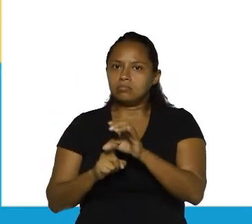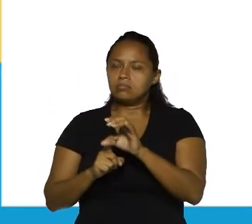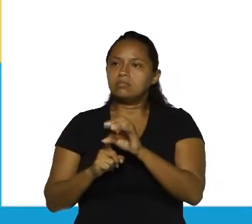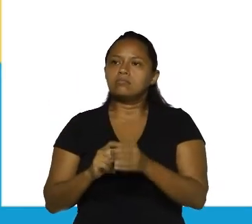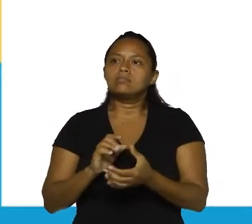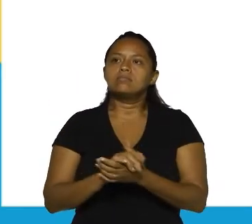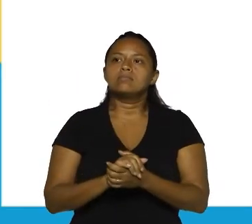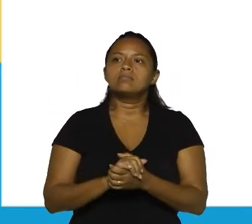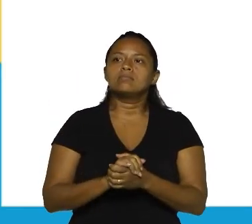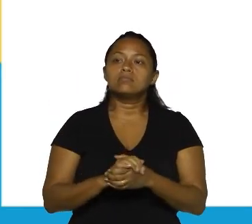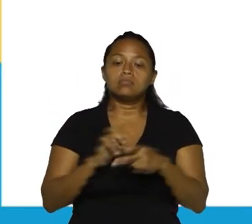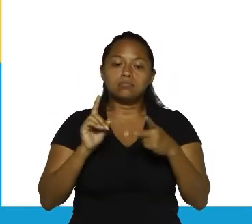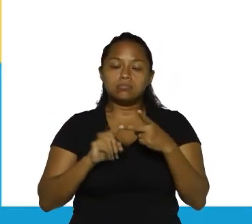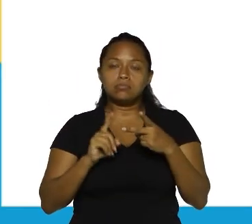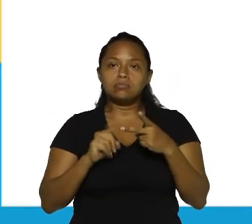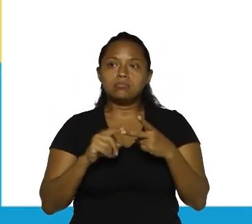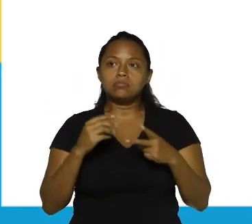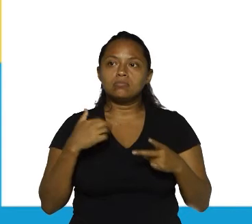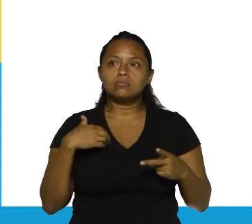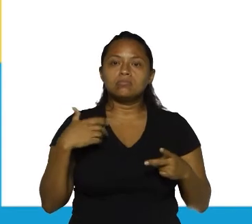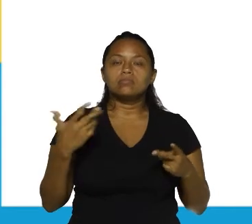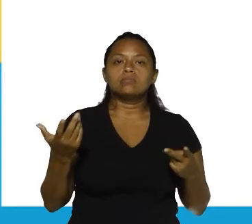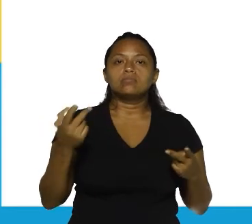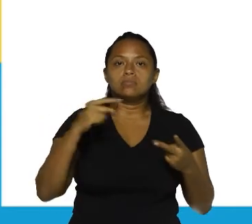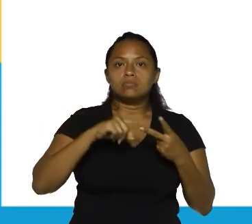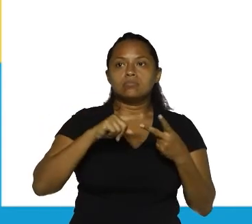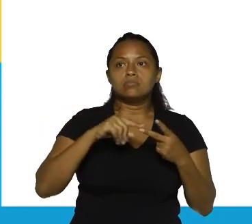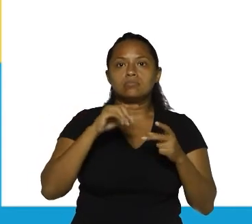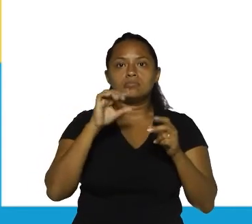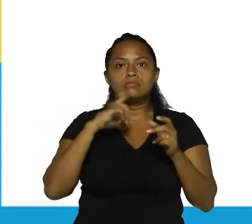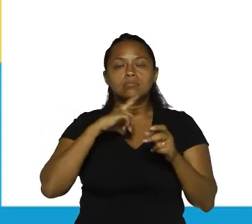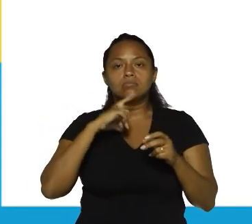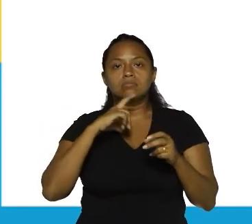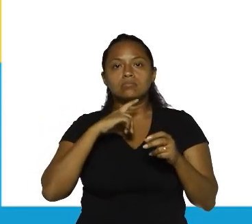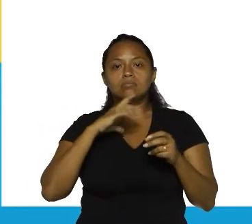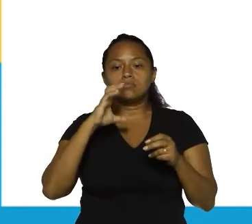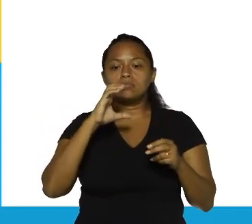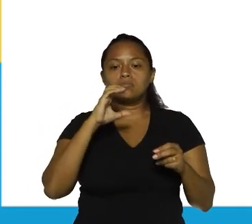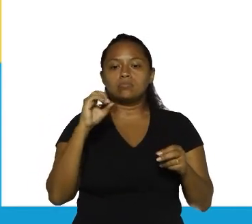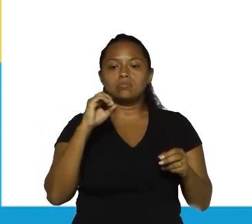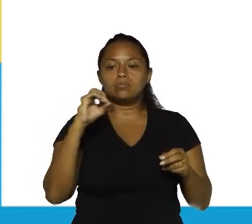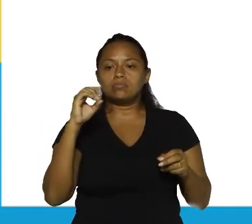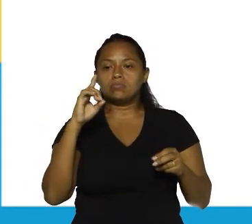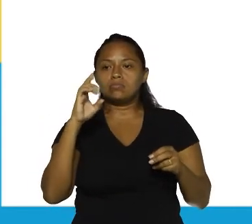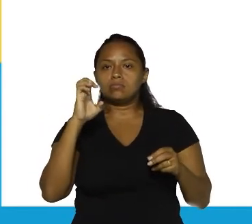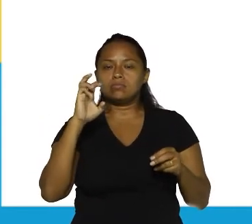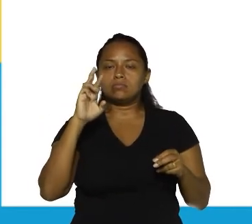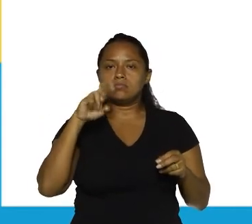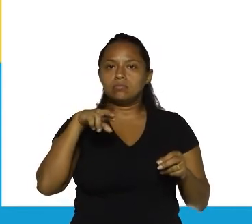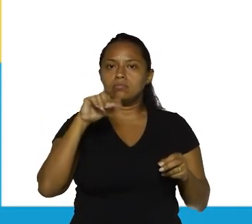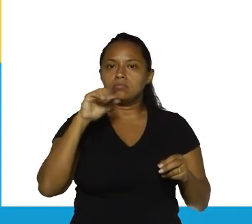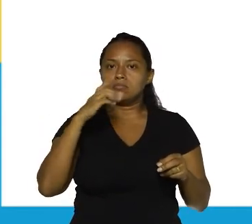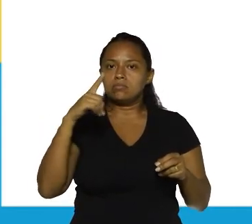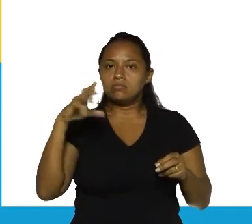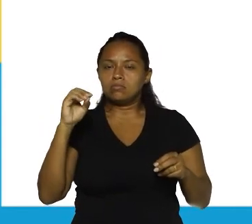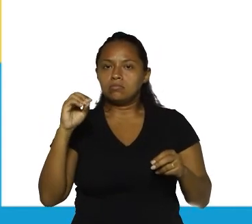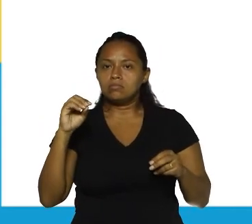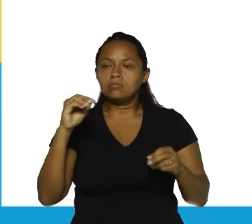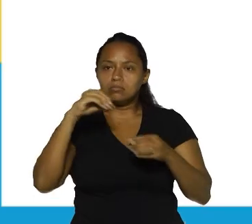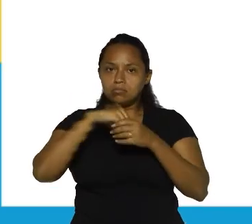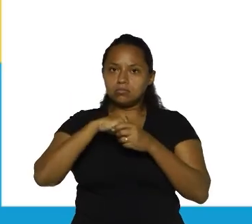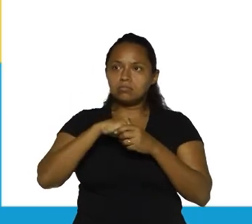casos. No segundo caso, nós vamos ter a coordenação dentro das orações